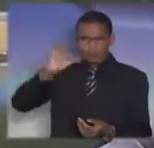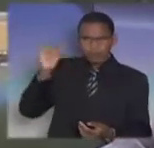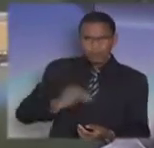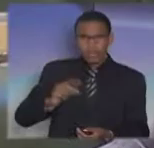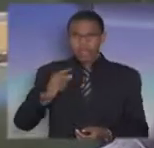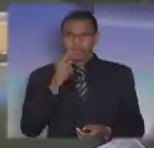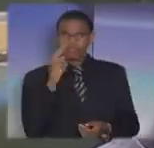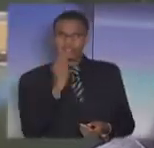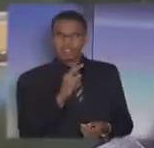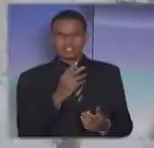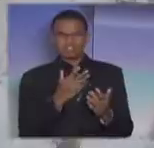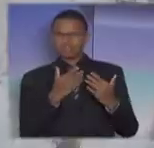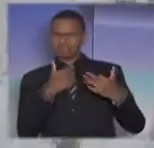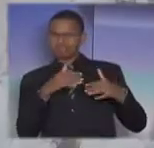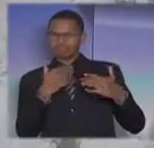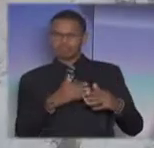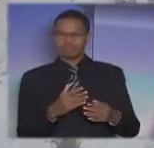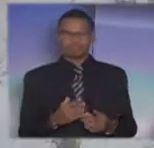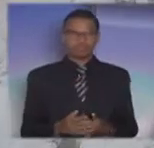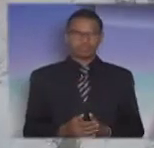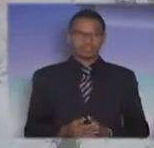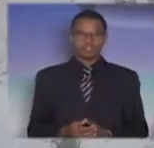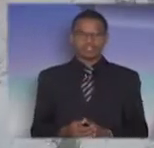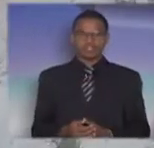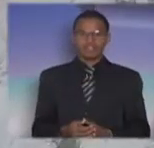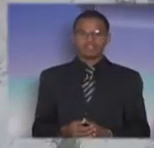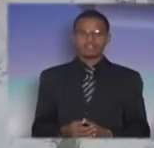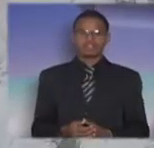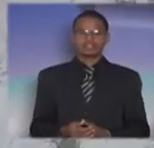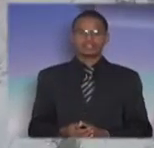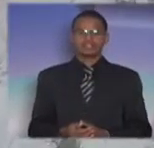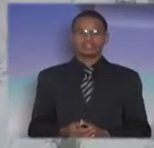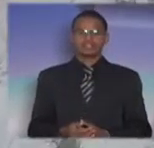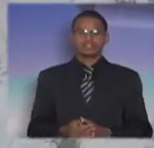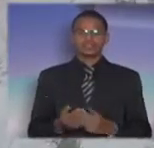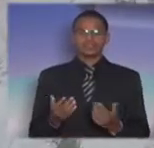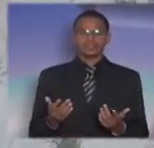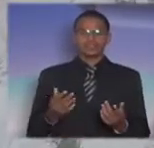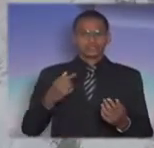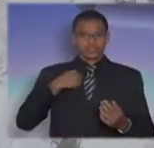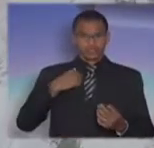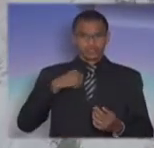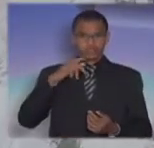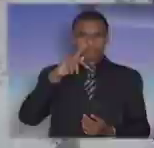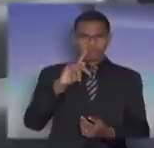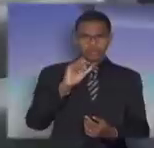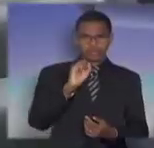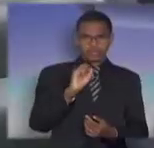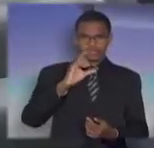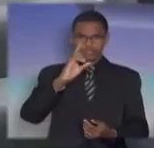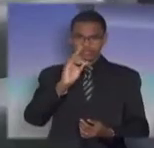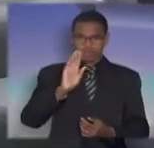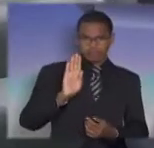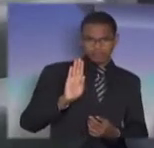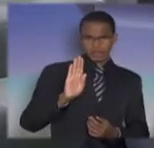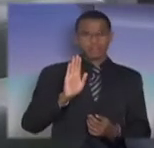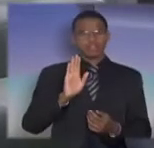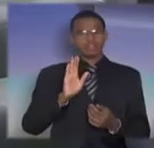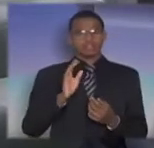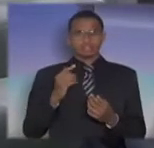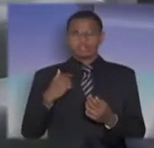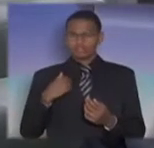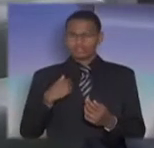senhora presidente, é que eu vim há dois anos falando a mesma coisa. Como eu estou no PSDB, eu fico muito à vontade, como vossa excelência também,